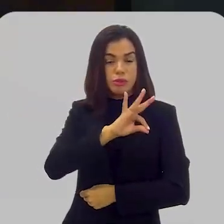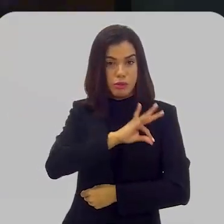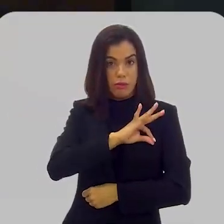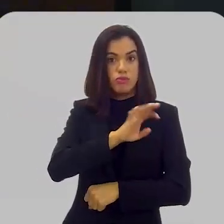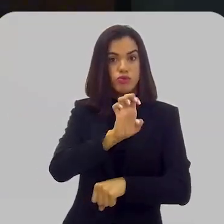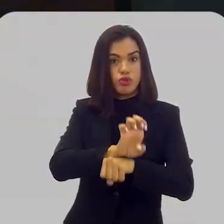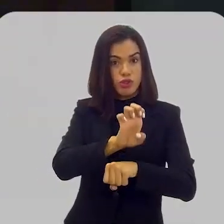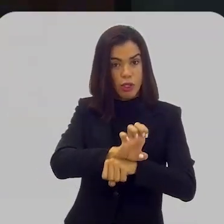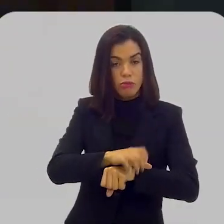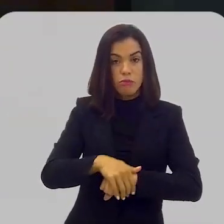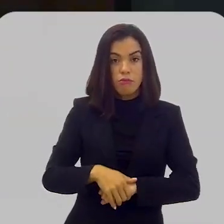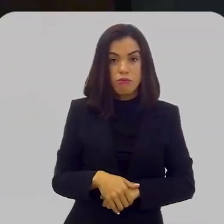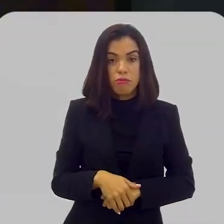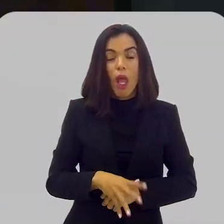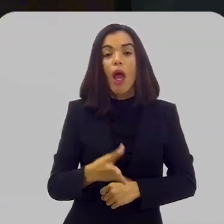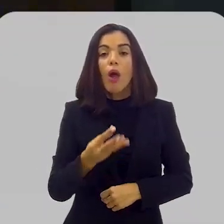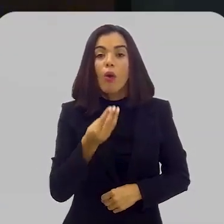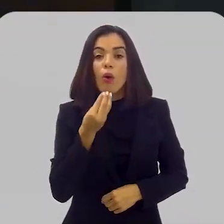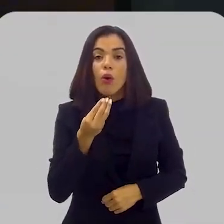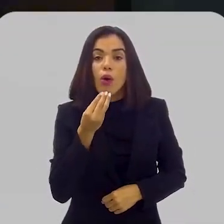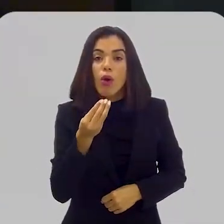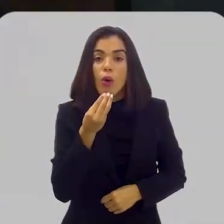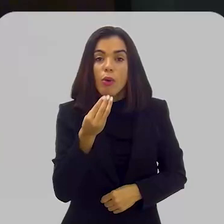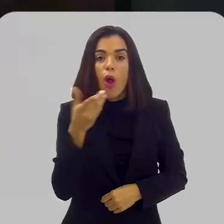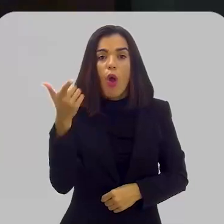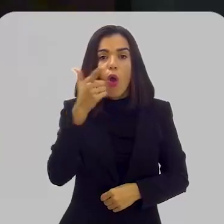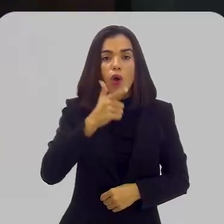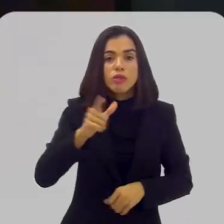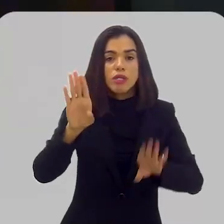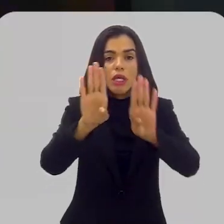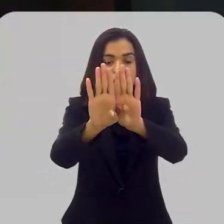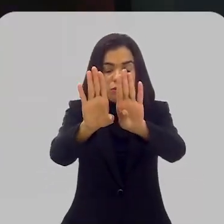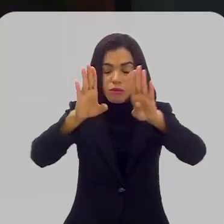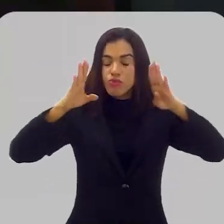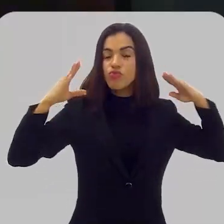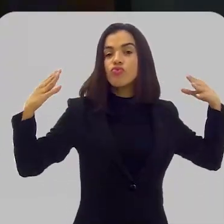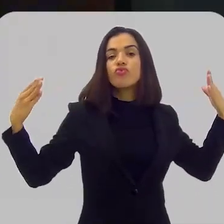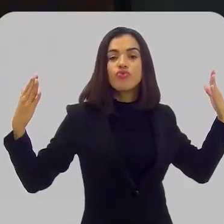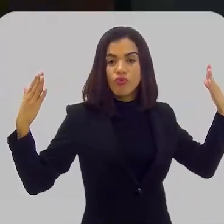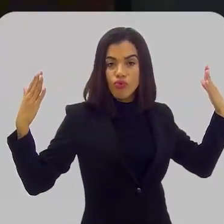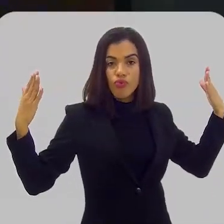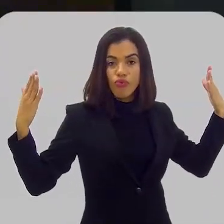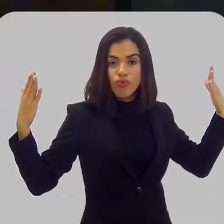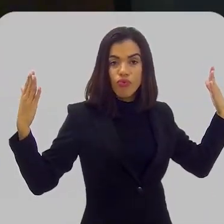militares estaduais a oportunidade daqueles saiam do armário.